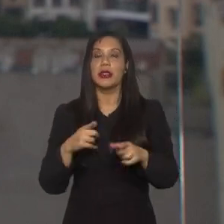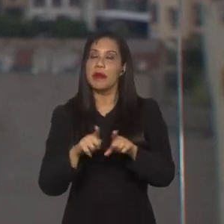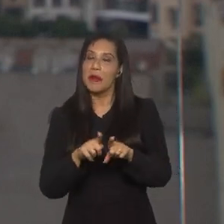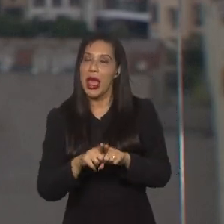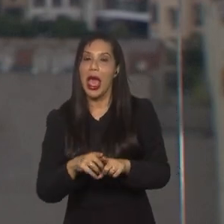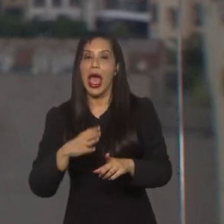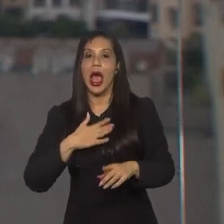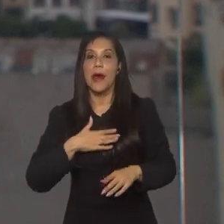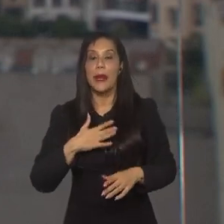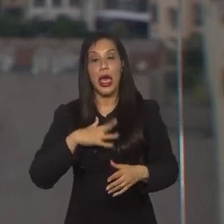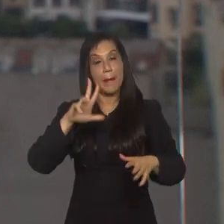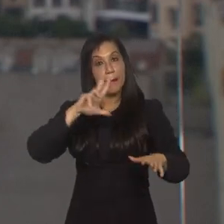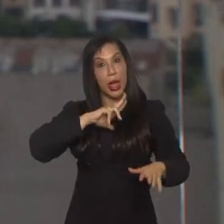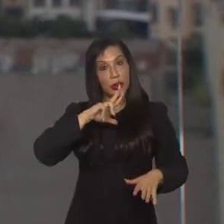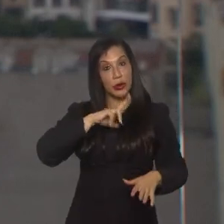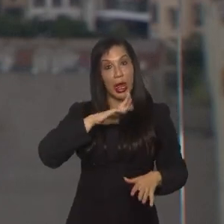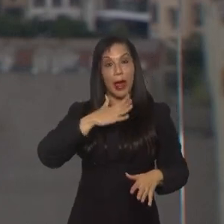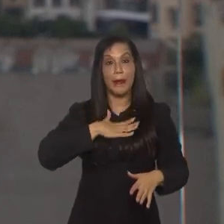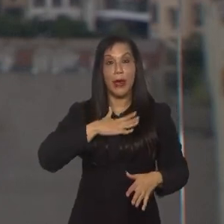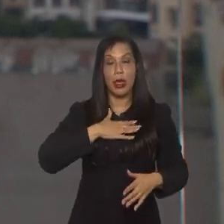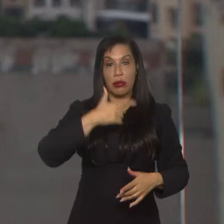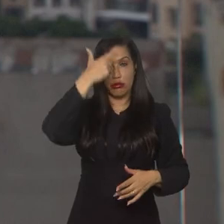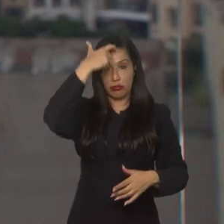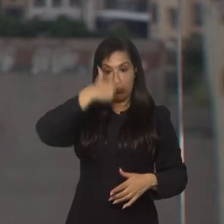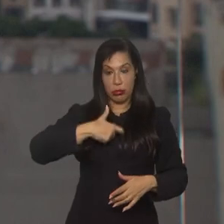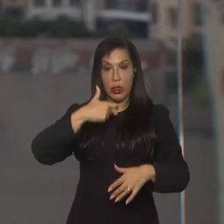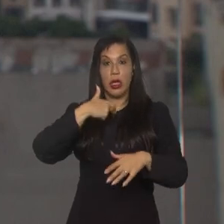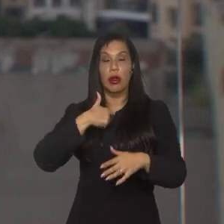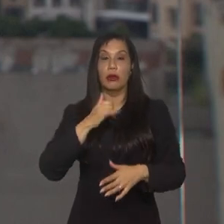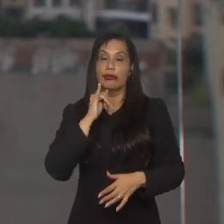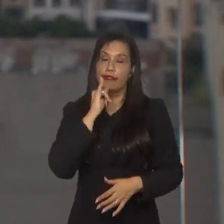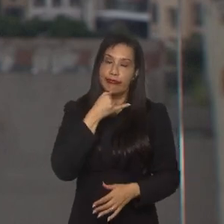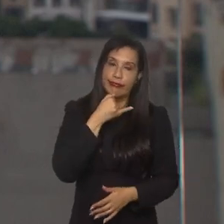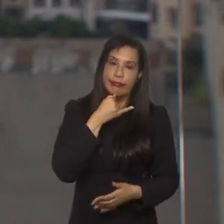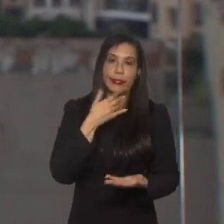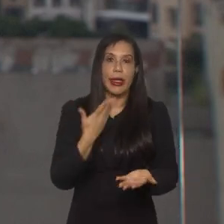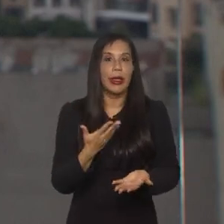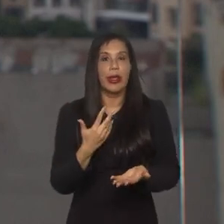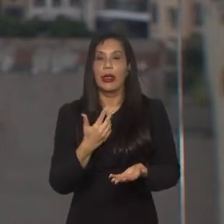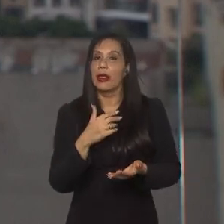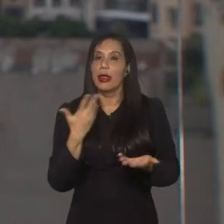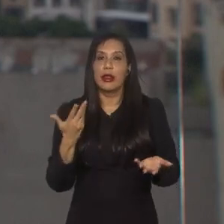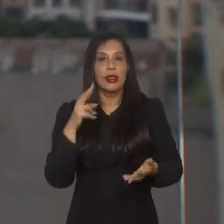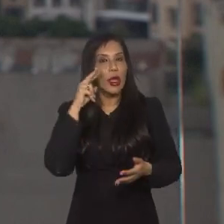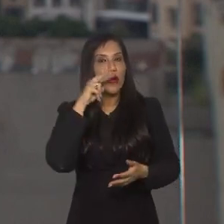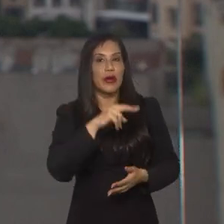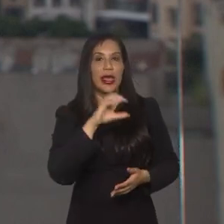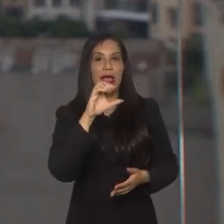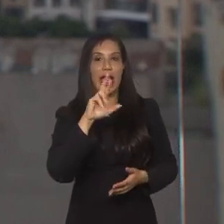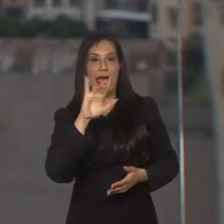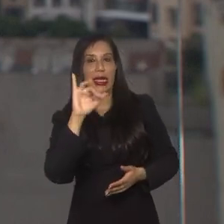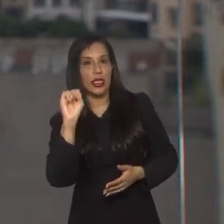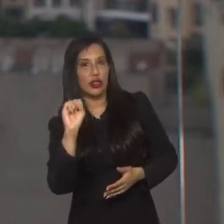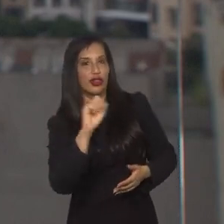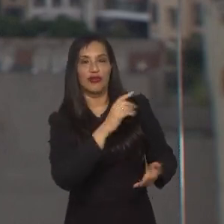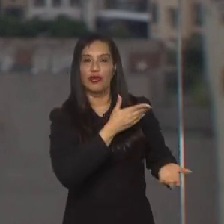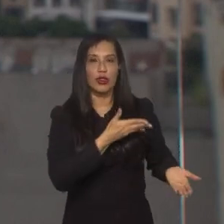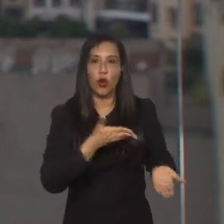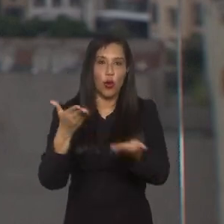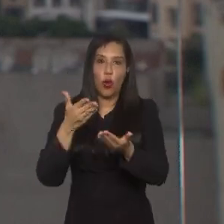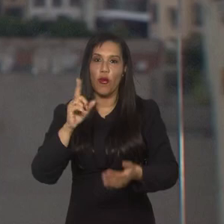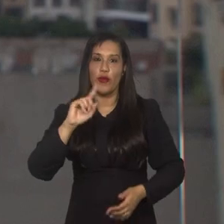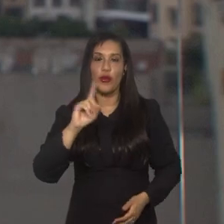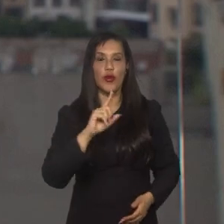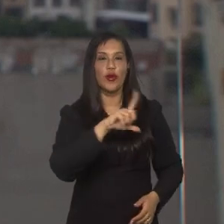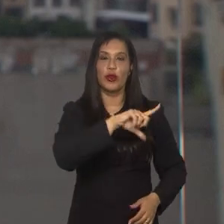minha, particularmente, a minha grande tristeza foi não ver a Cristiane nesse grupo. Eu acho que ela